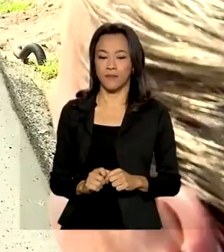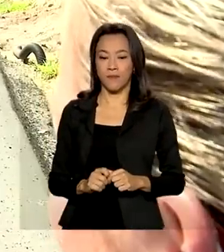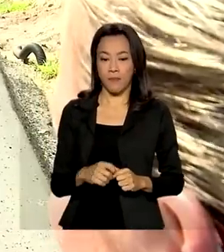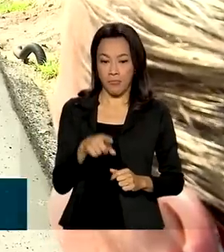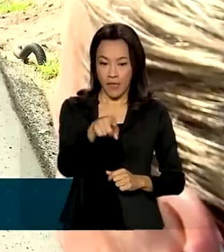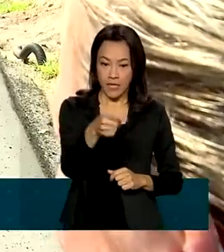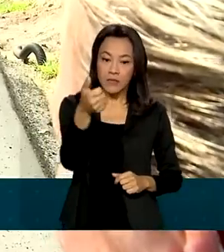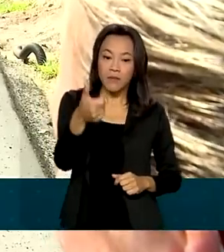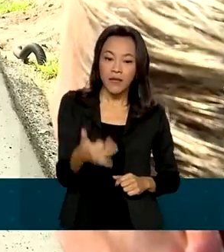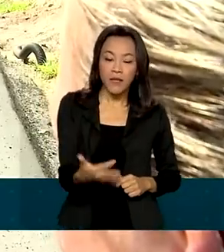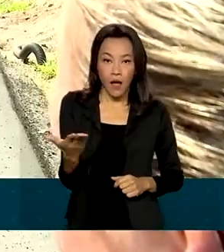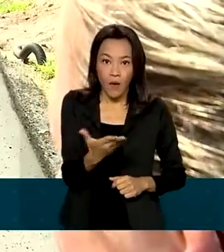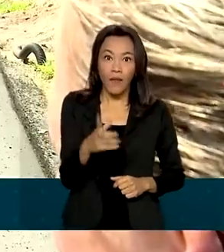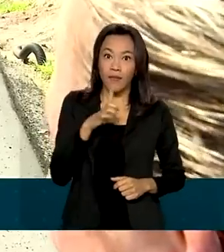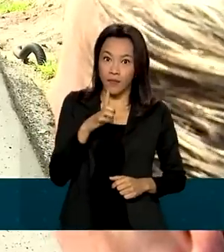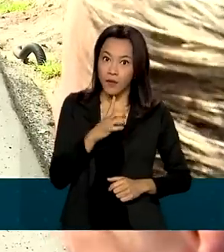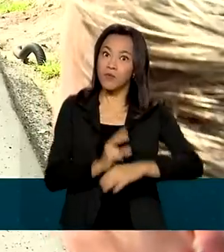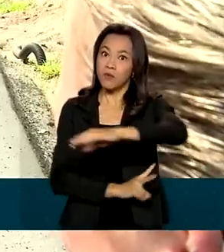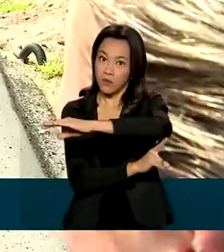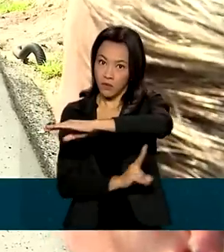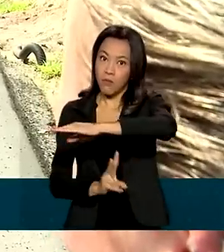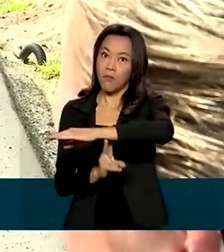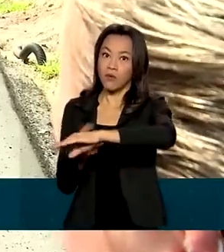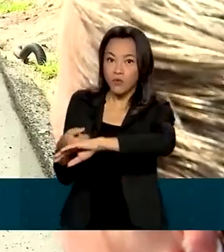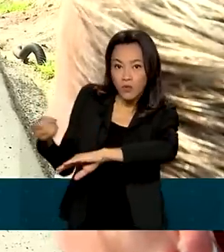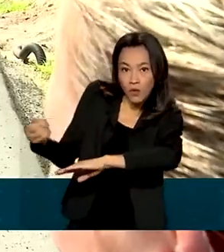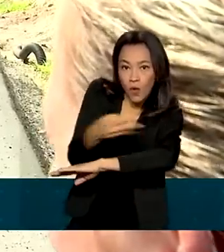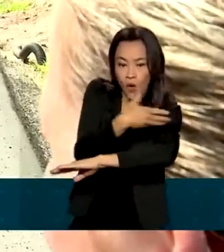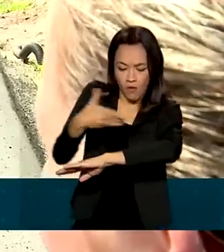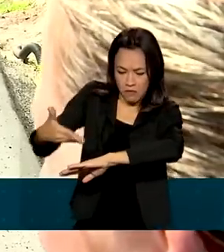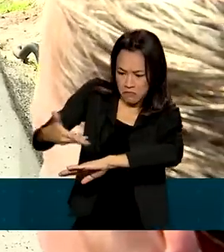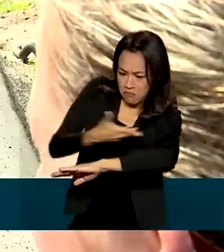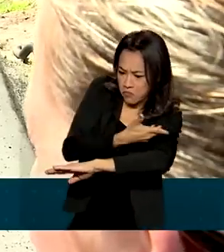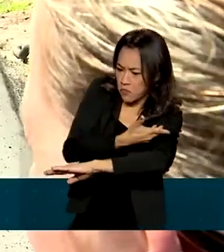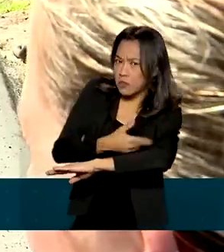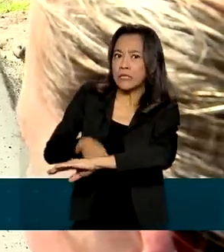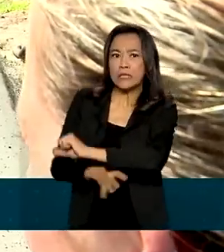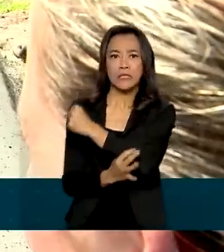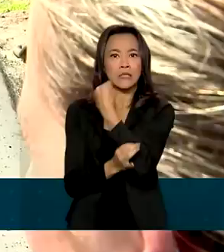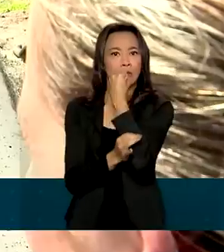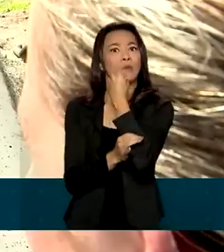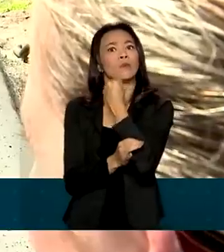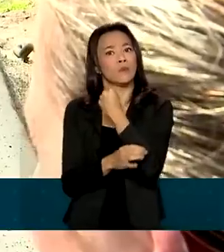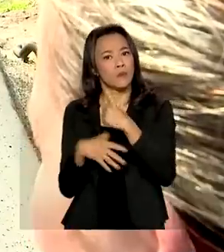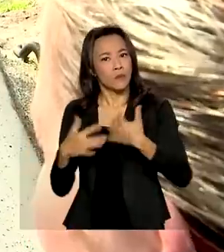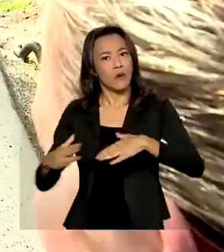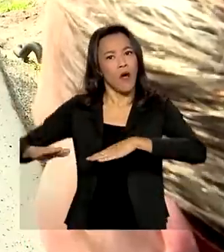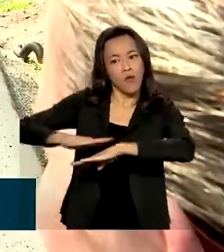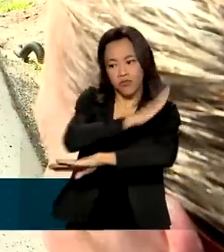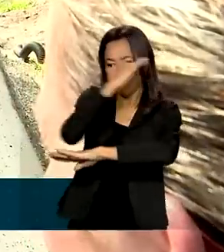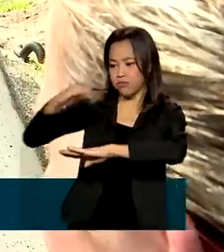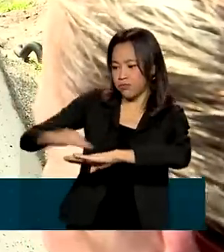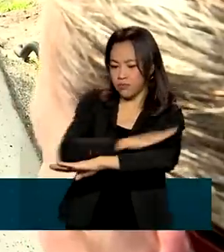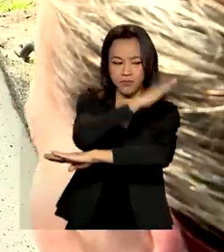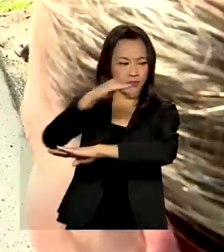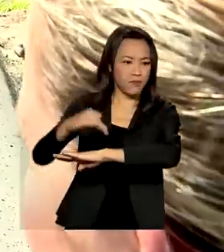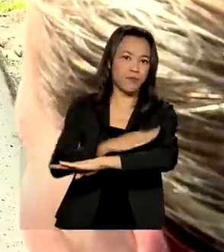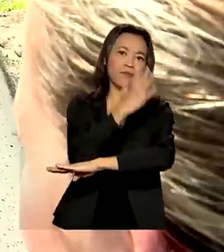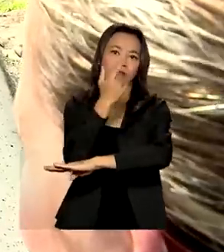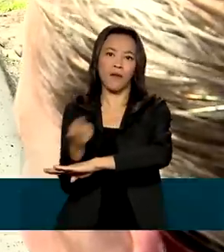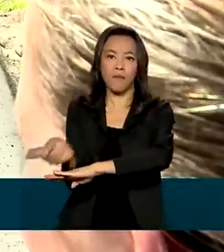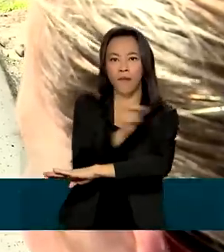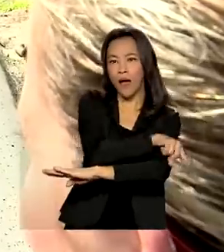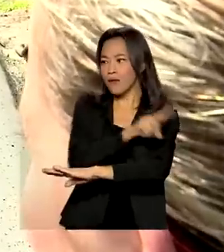uma ponte agora nova, com mais segurança. Com certeza vai ser muito melhor para os moradores que ficam nesse